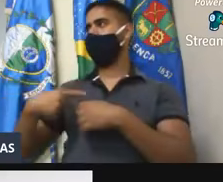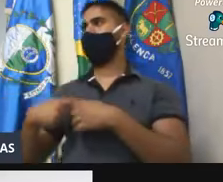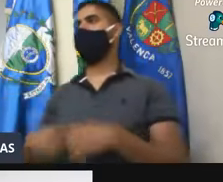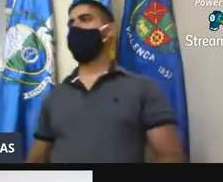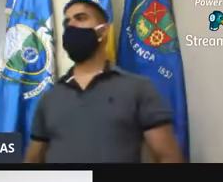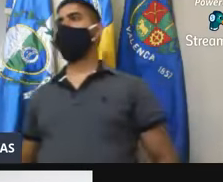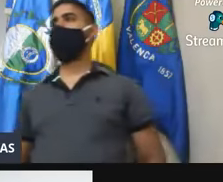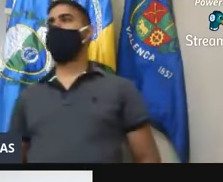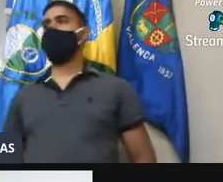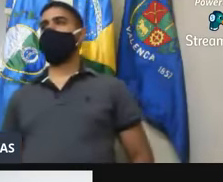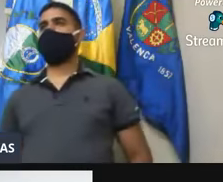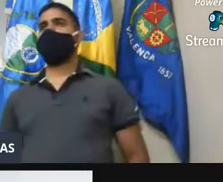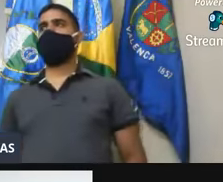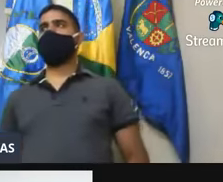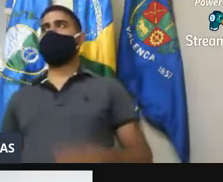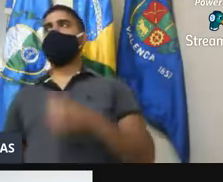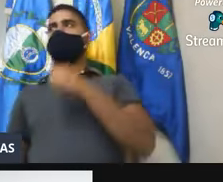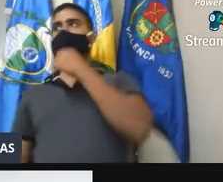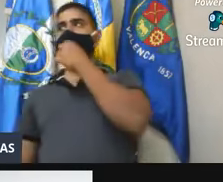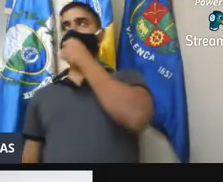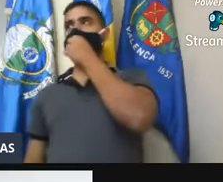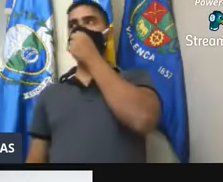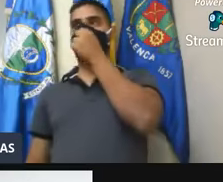vereador, professor Rafael de Oliveira Tabá.